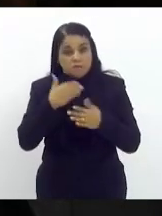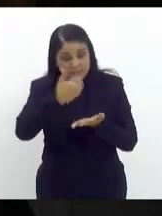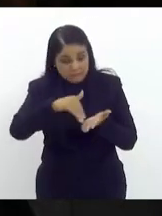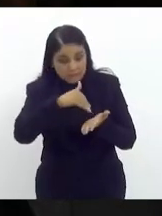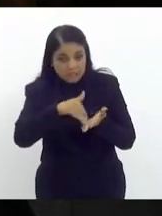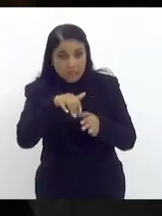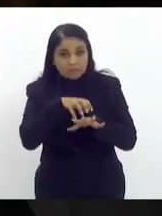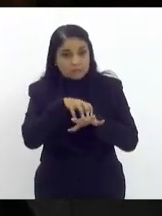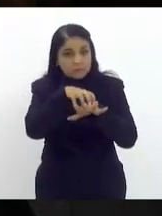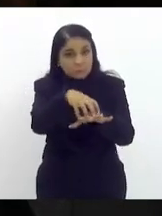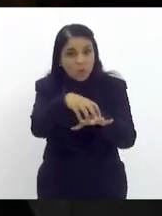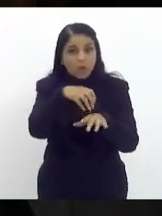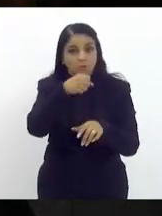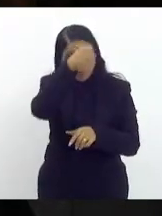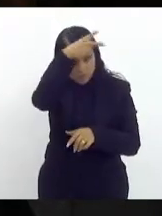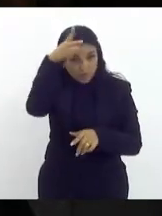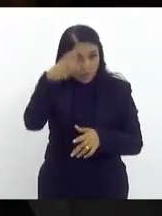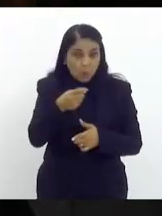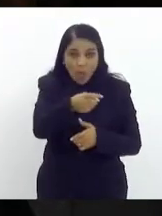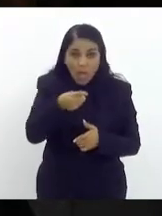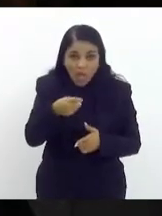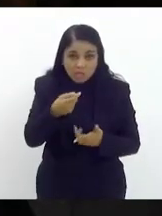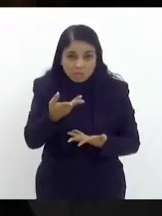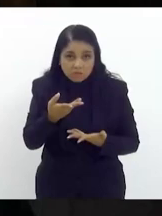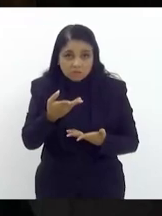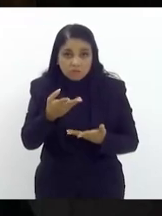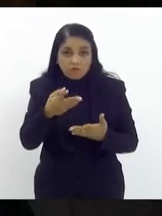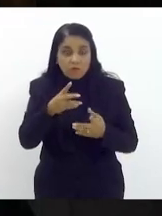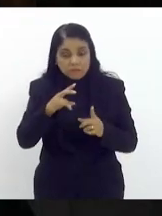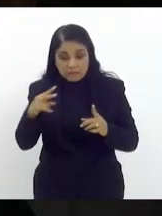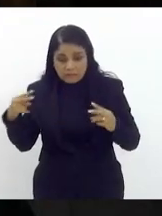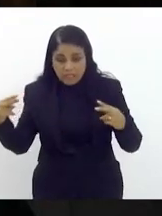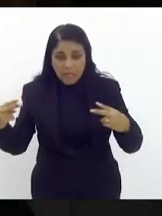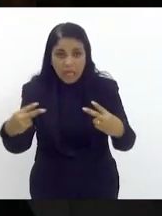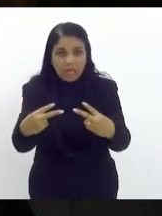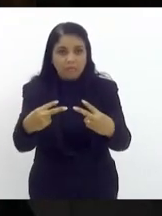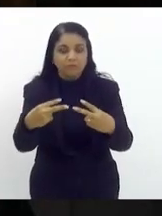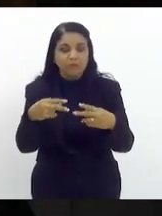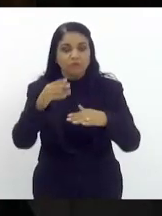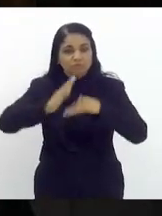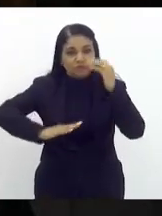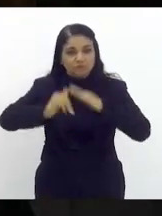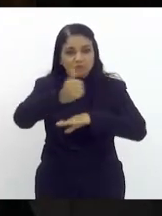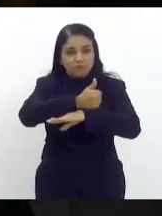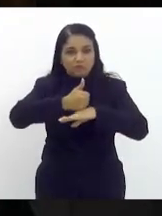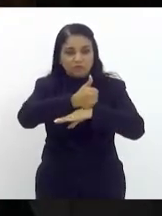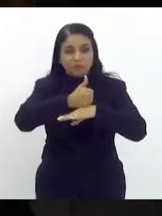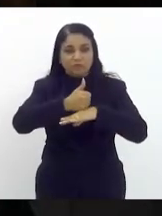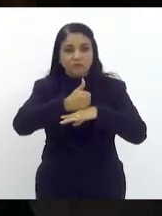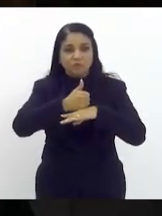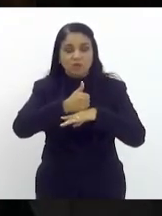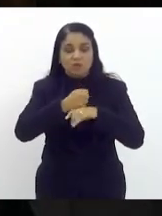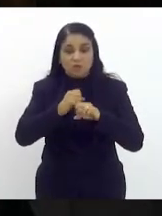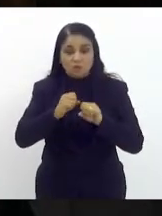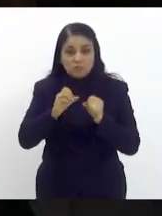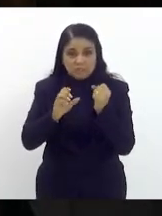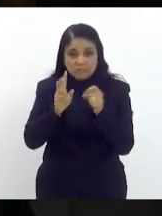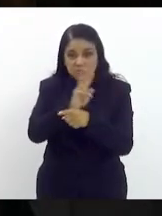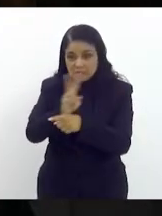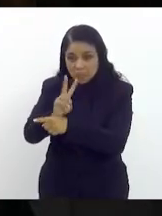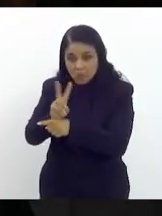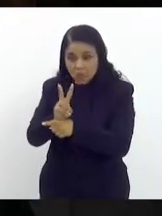-prefeito da cidade esteve lá num evento na cidade foi cercado pelos profissionais de educação seus seguranças agiram com truculência